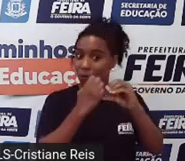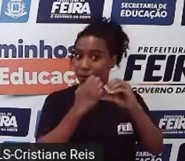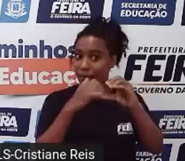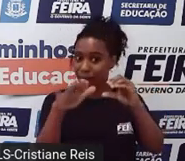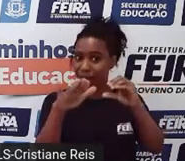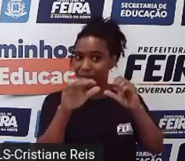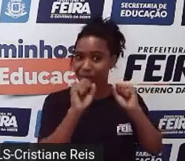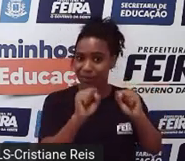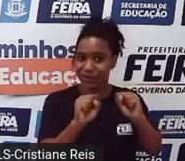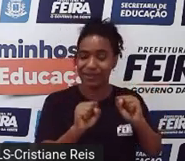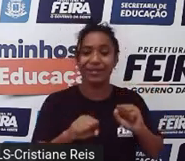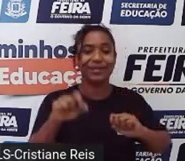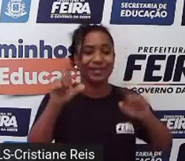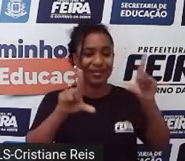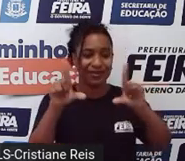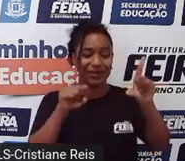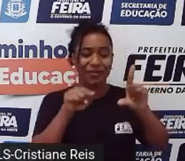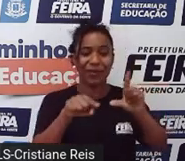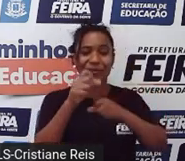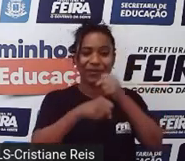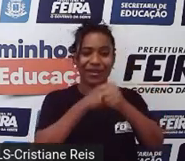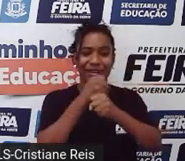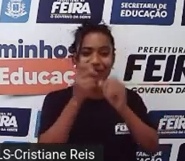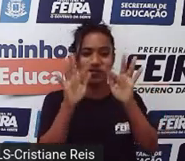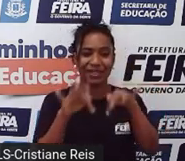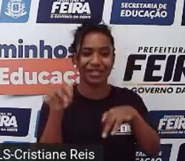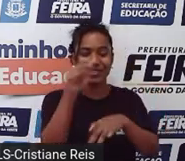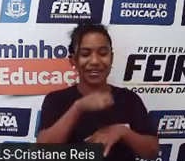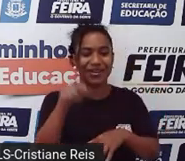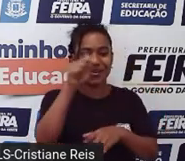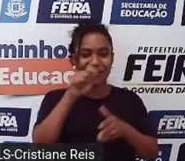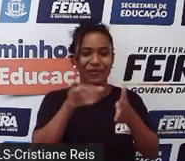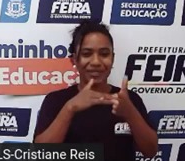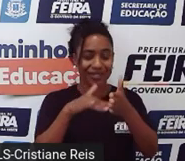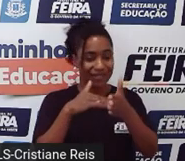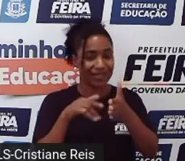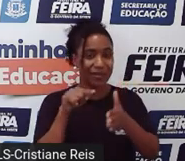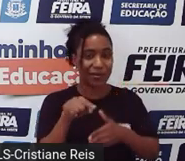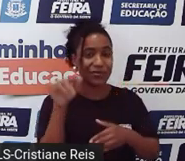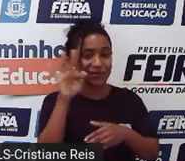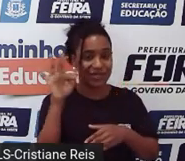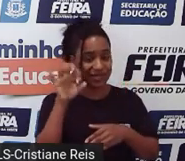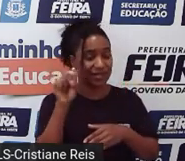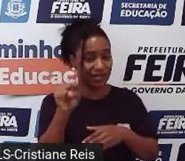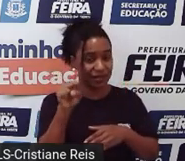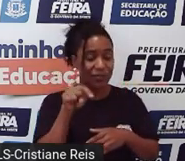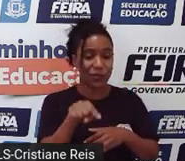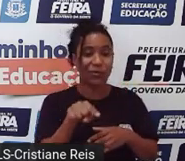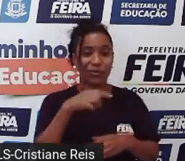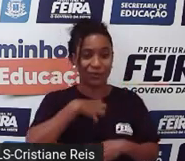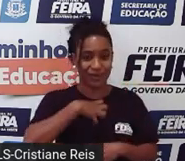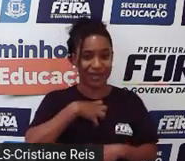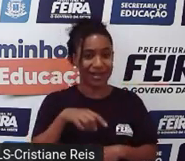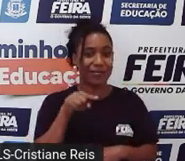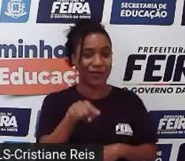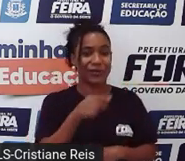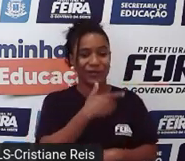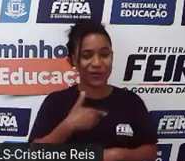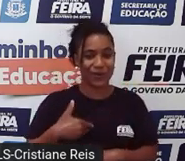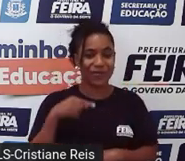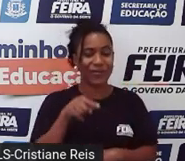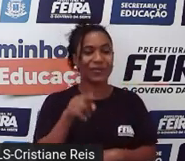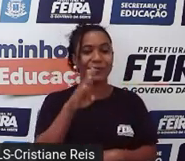.anosfinais.com.br feira-des-santana.ba.gov.br